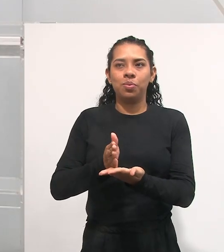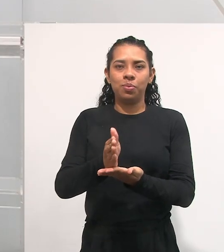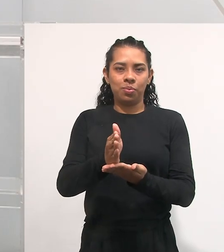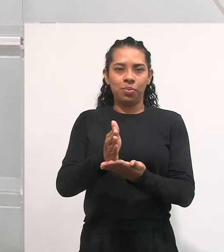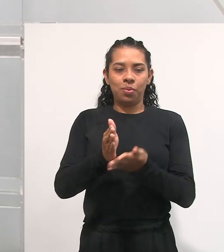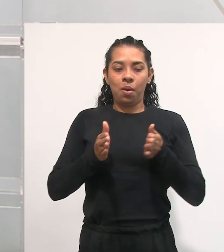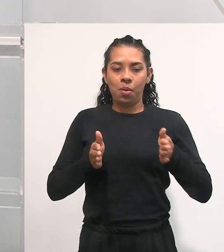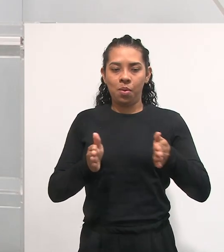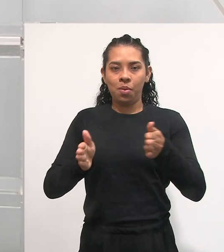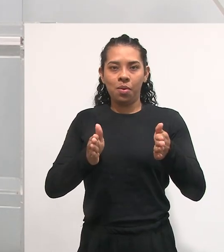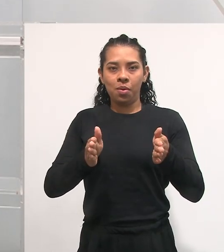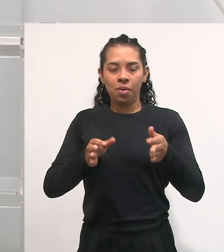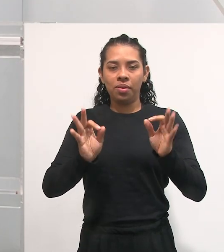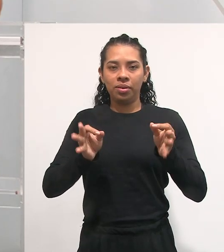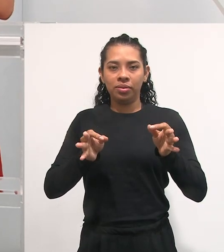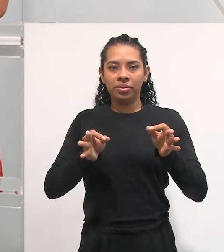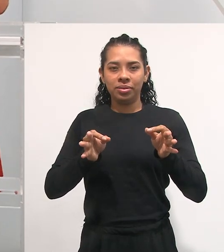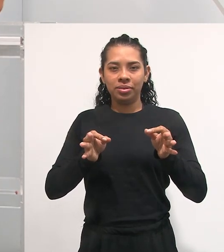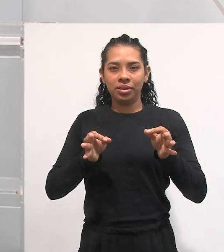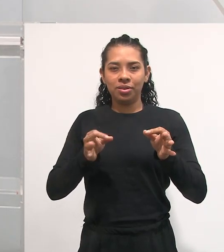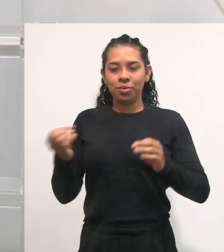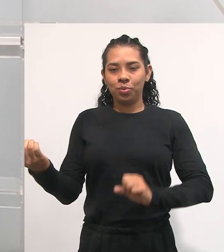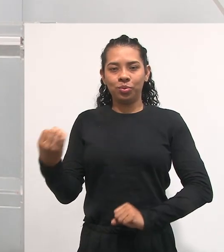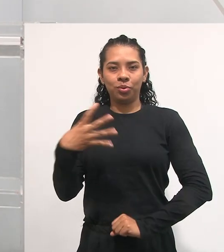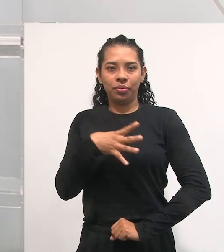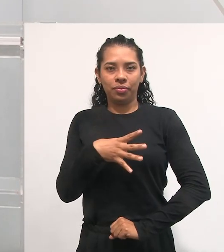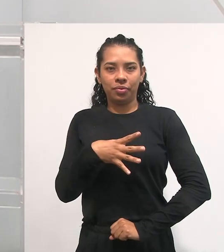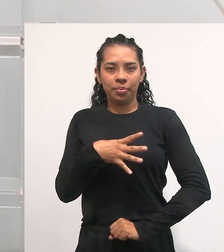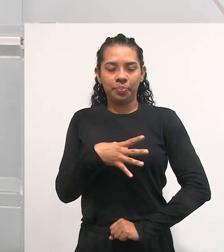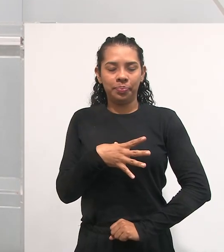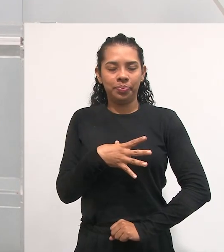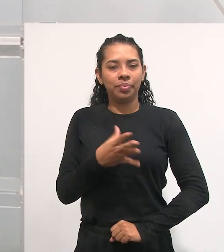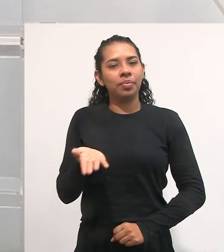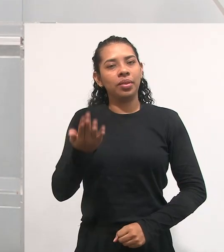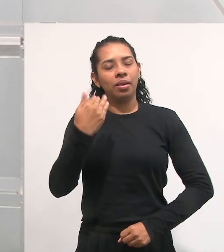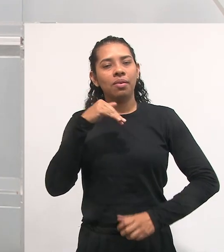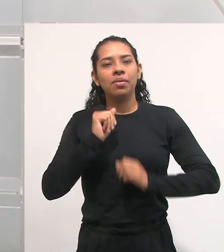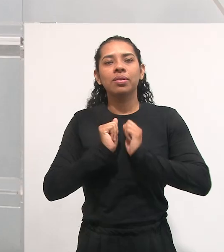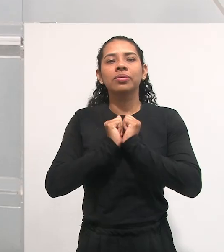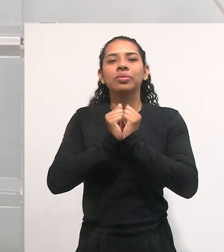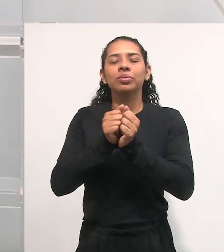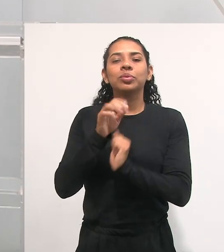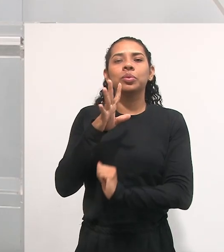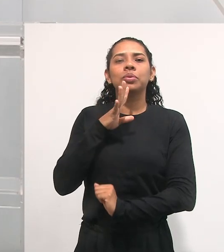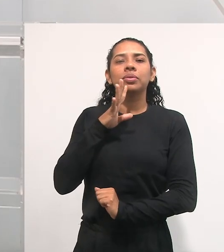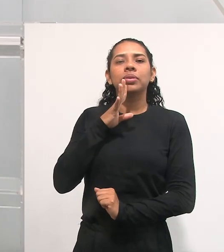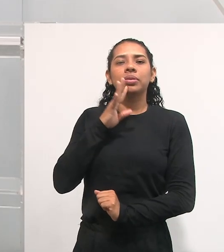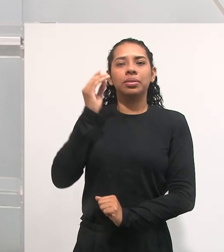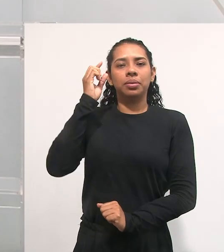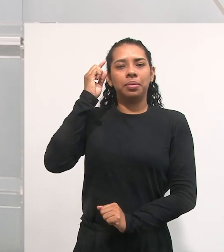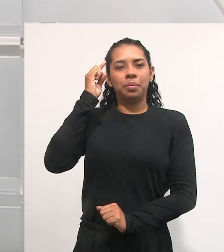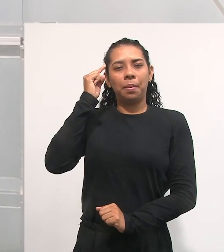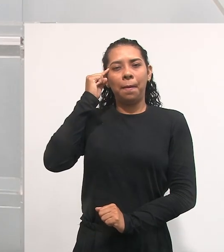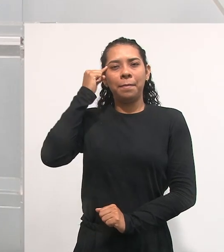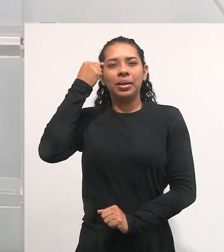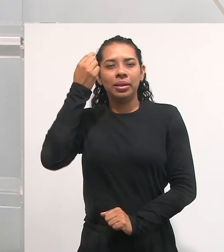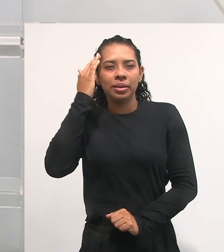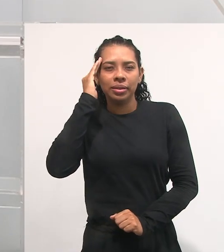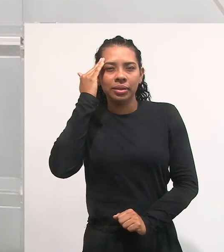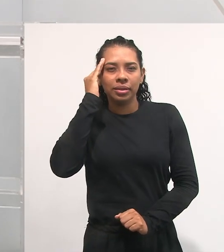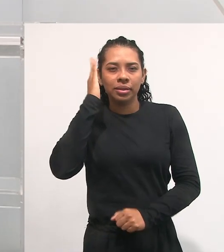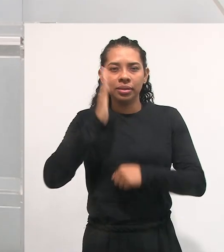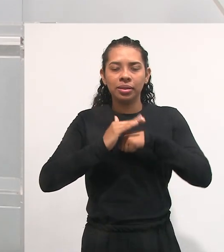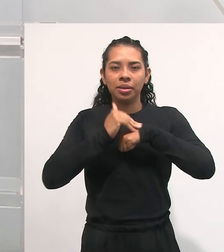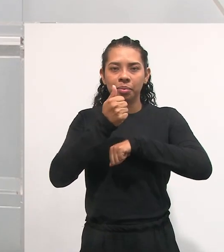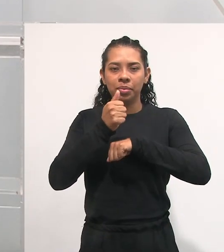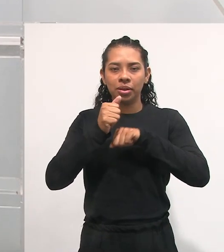Então, vamos conhecer essa evolução histórica do termo e também as principais definições de acordo com